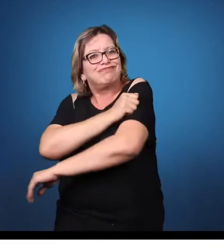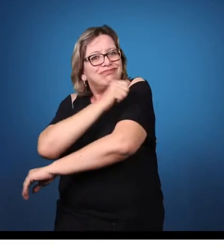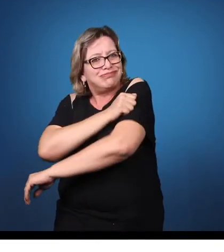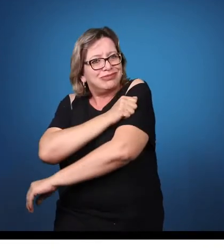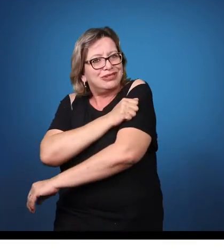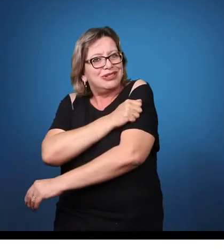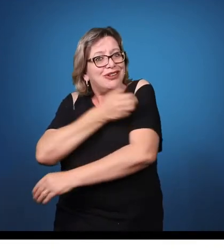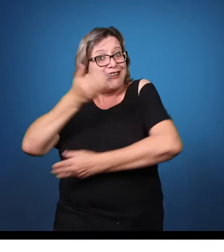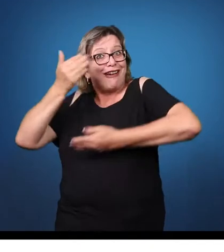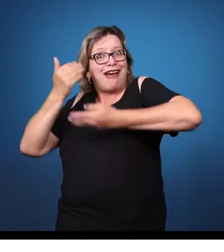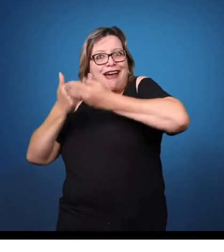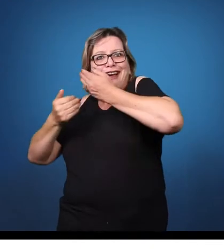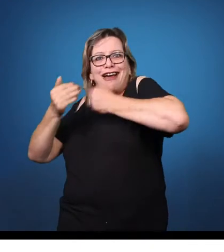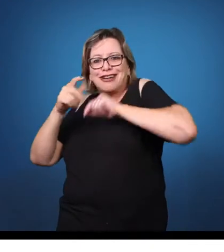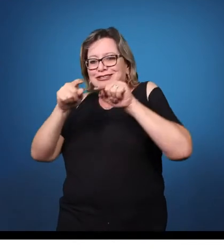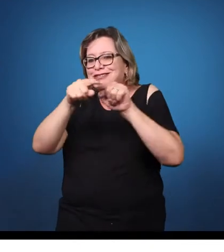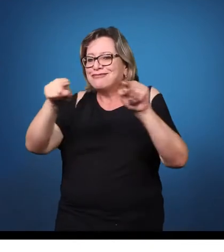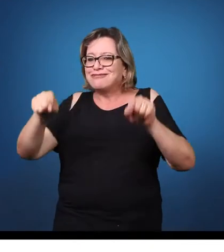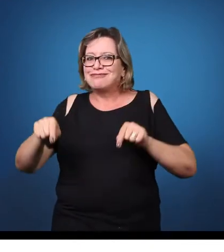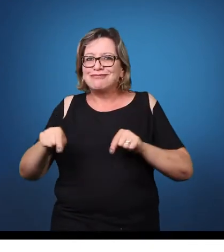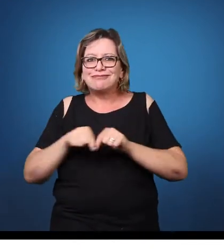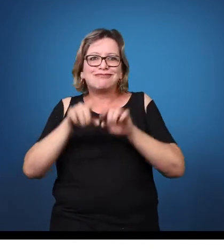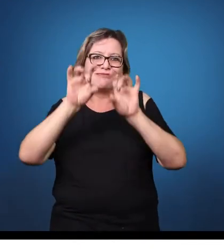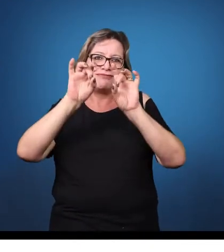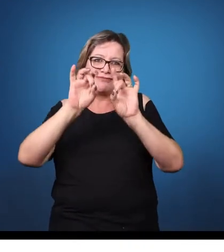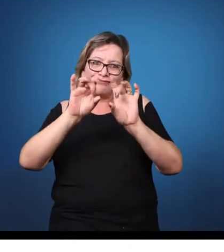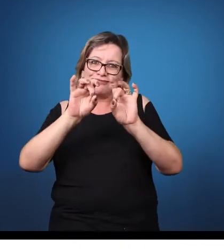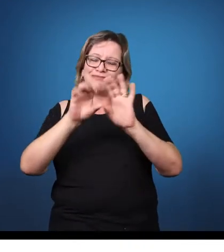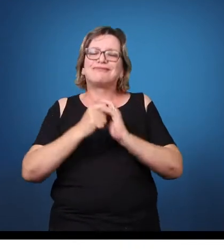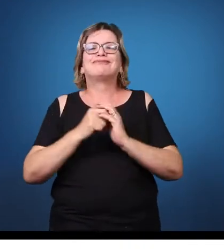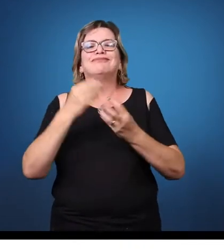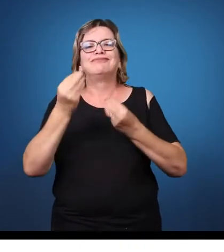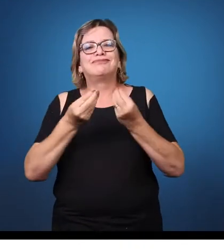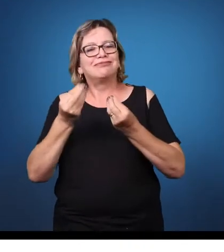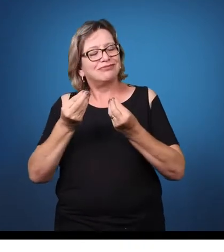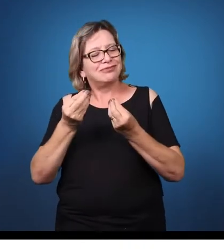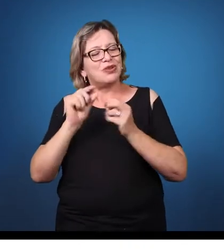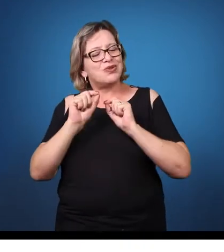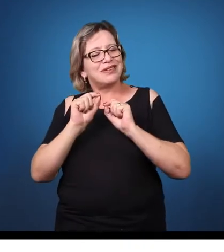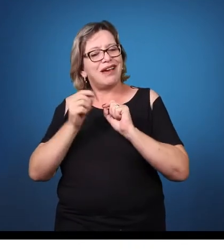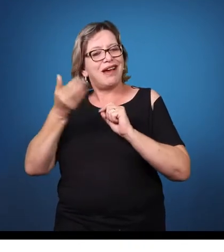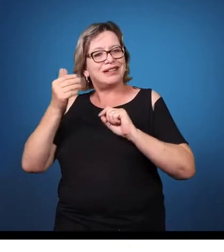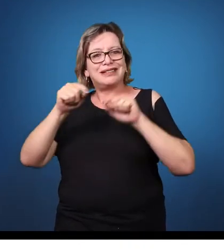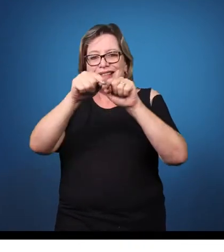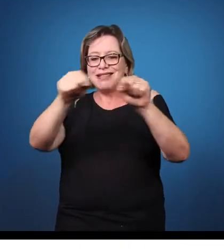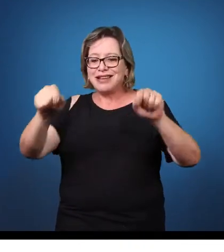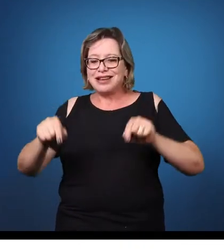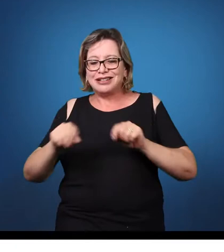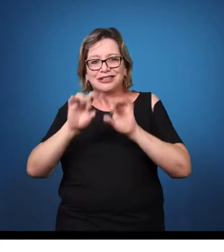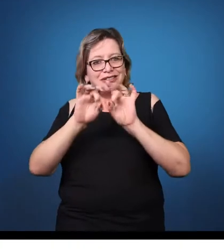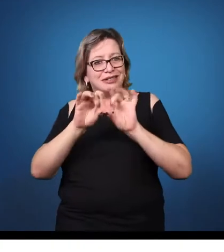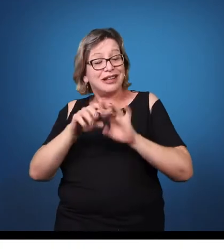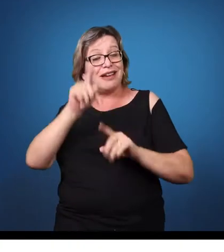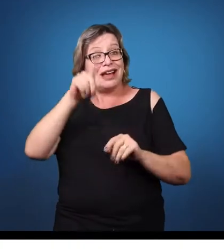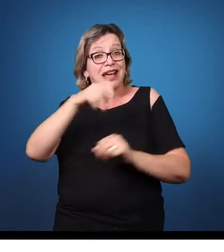comprovado de uma deficiência intelectual leve. Mas ele foi bem trabalhado, foi bem